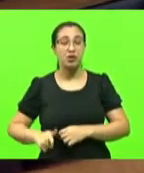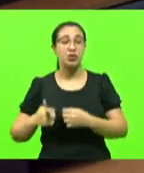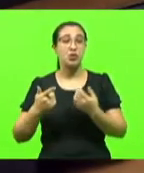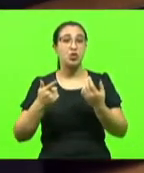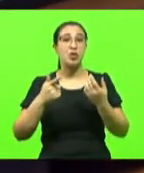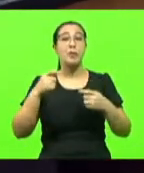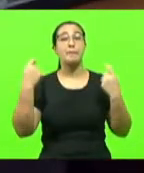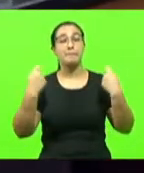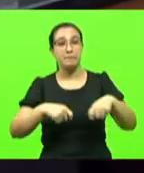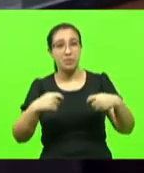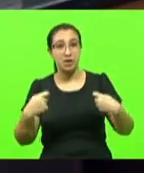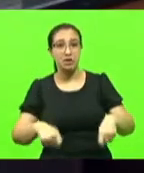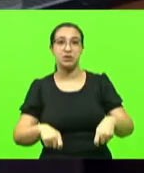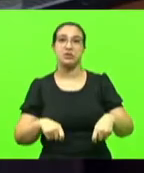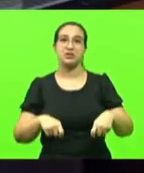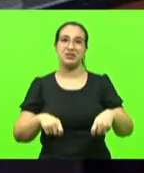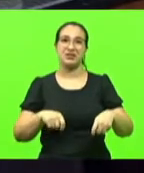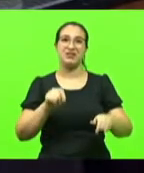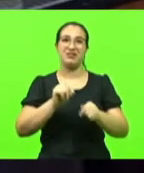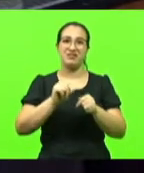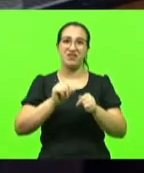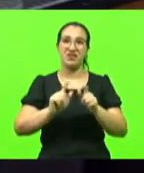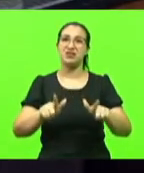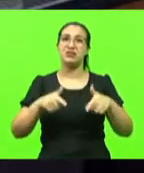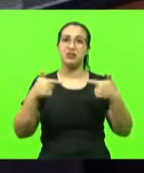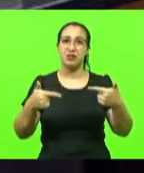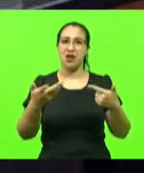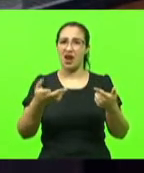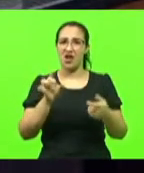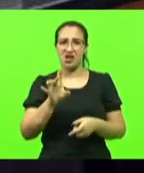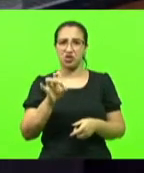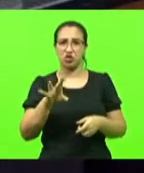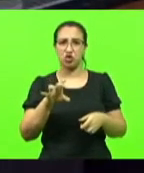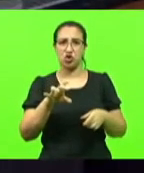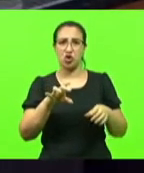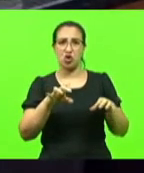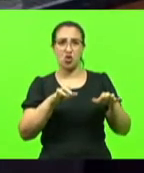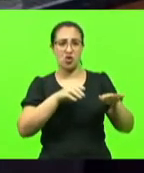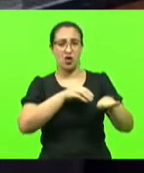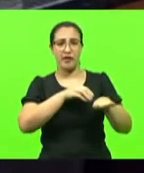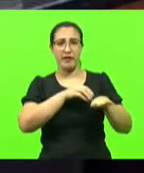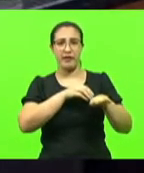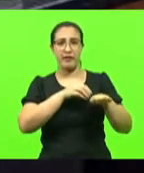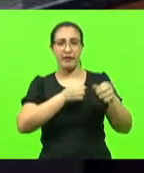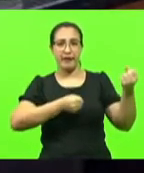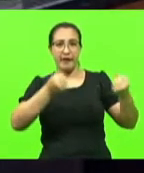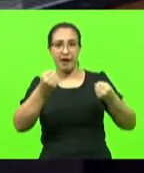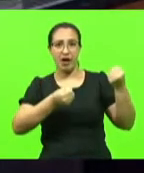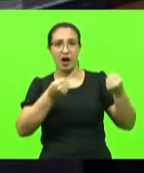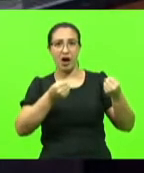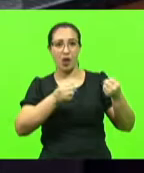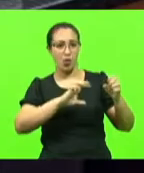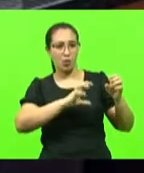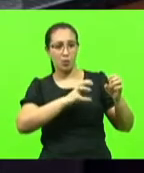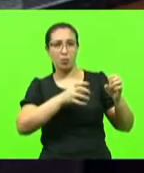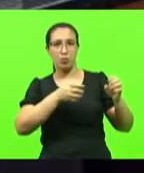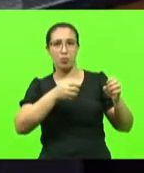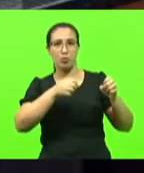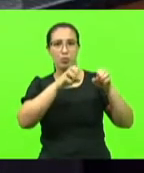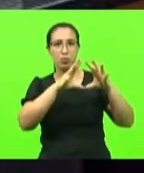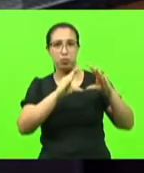algo. Porque ali o problema não é mais só furar o pneu. O problema ali está em você desviar